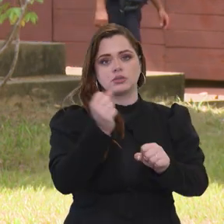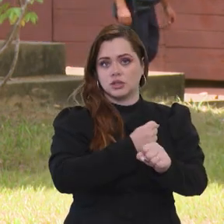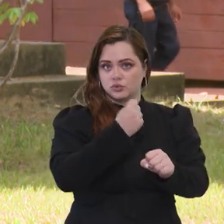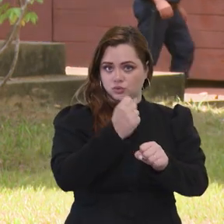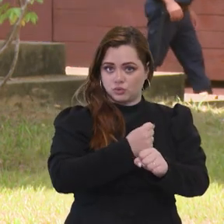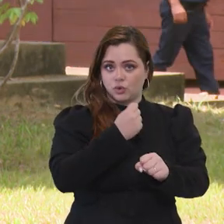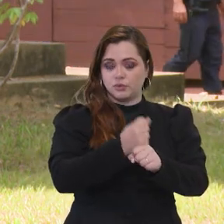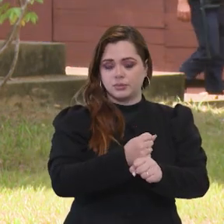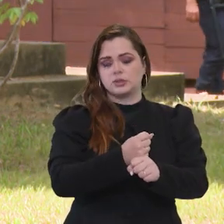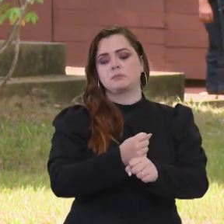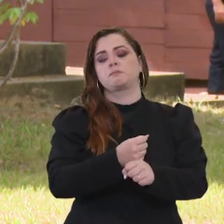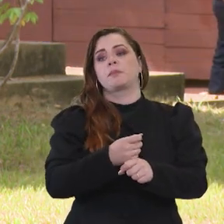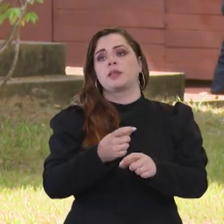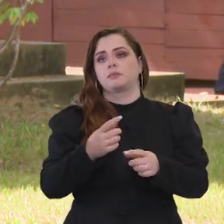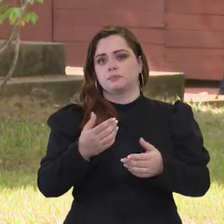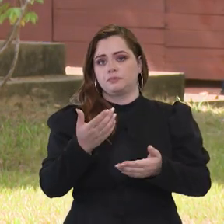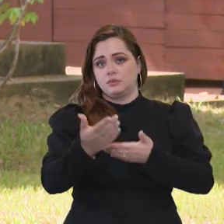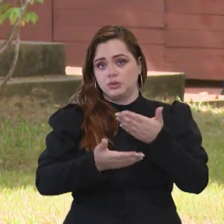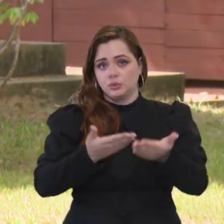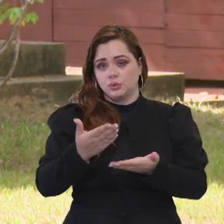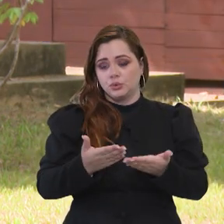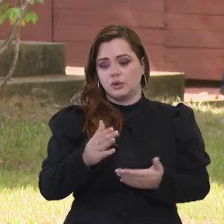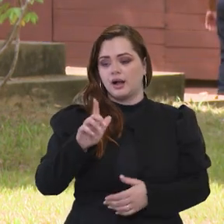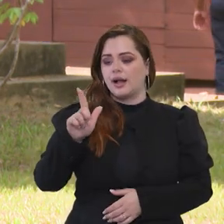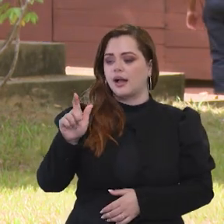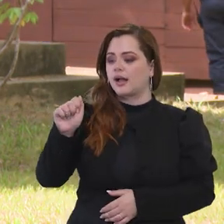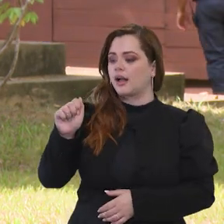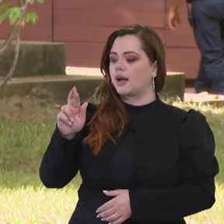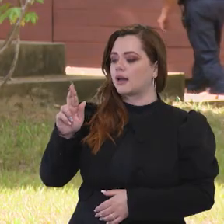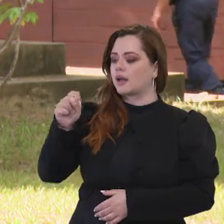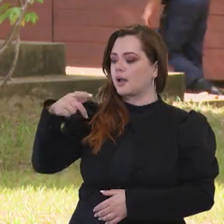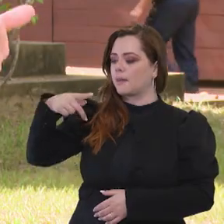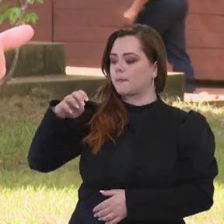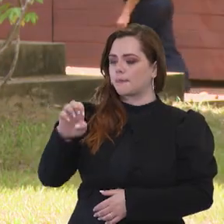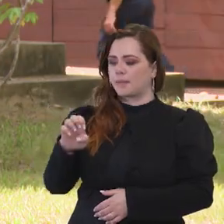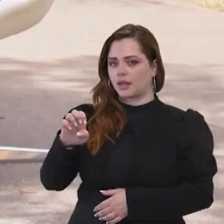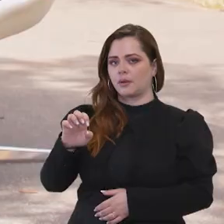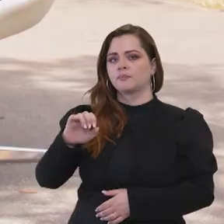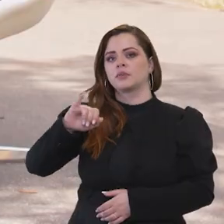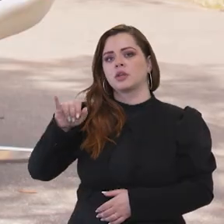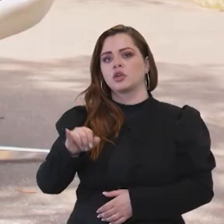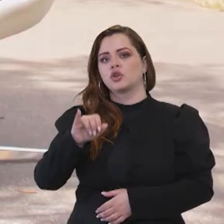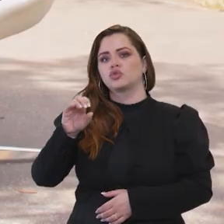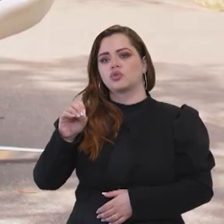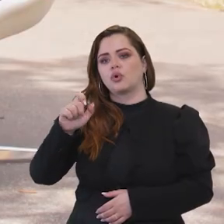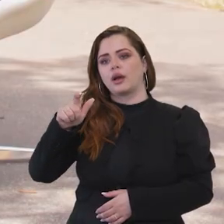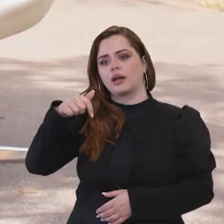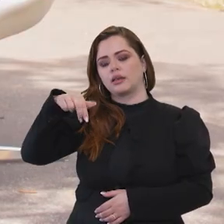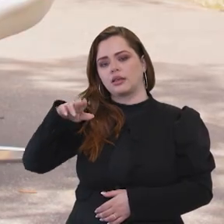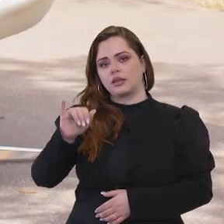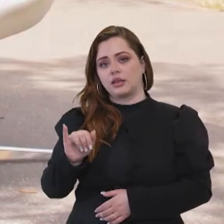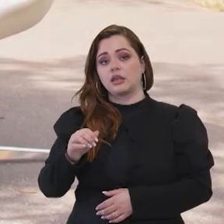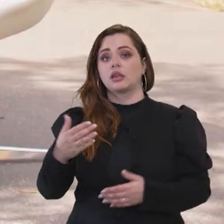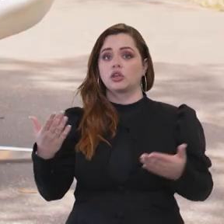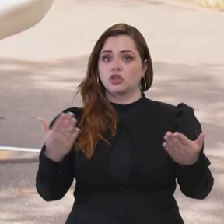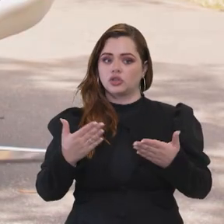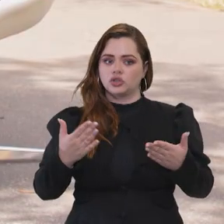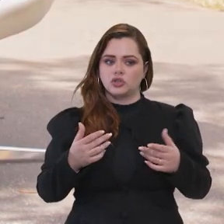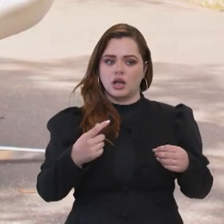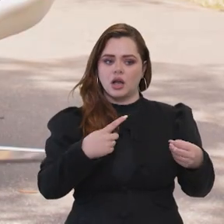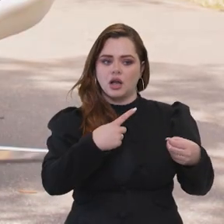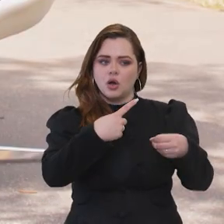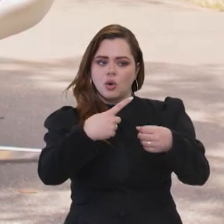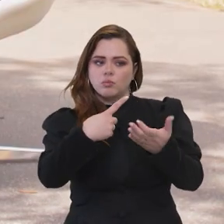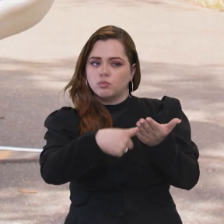das obras do canal do Igarapé do São Joaquim, que foi feito um convênio entre o Ministério das